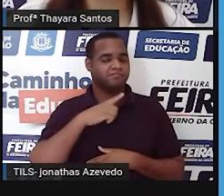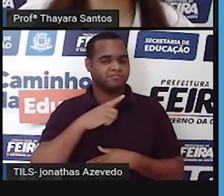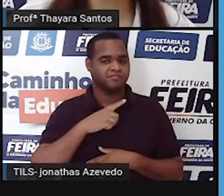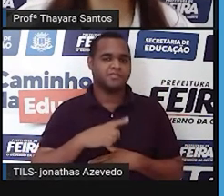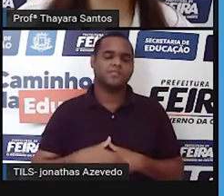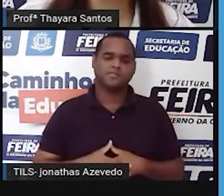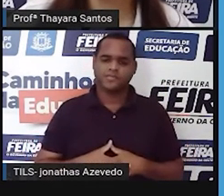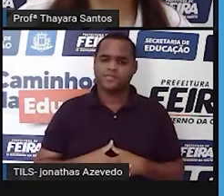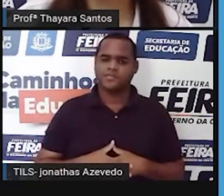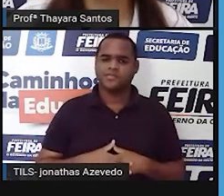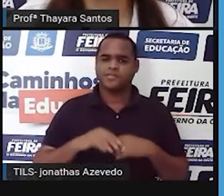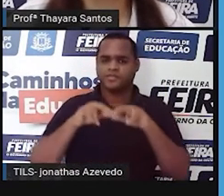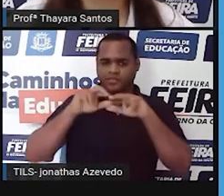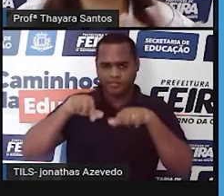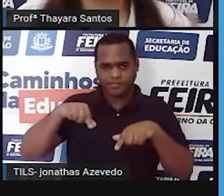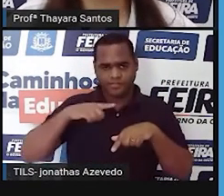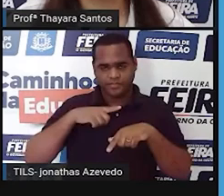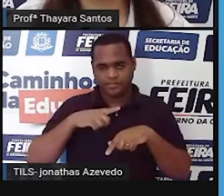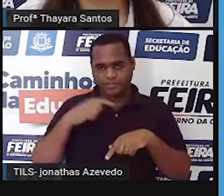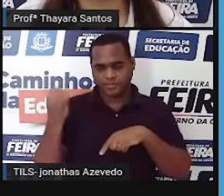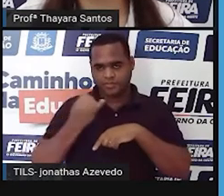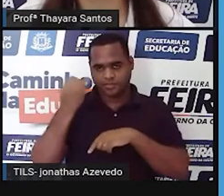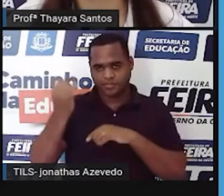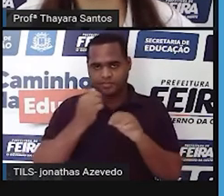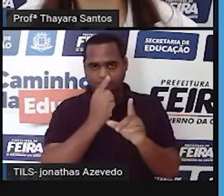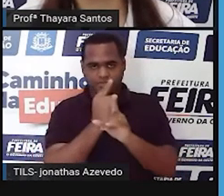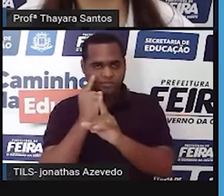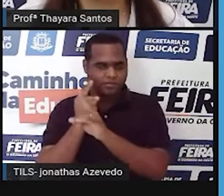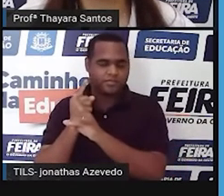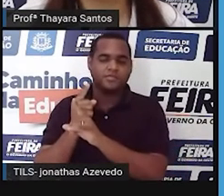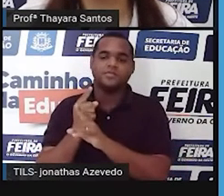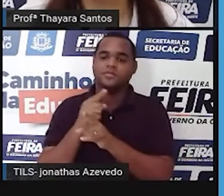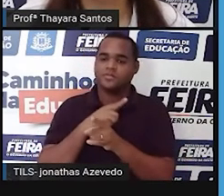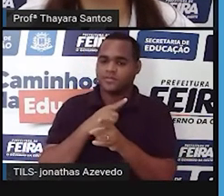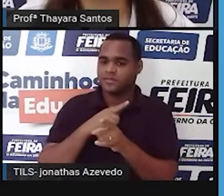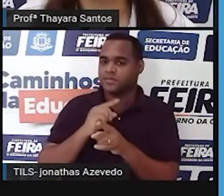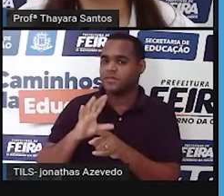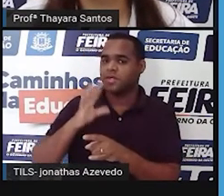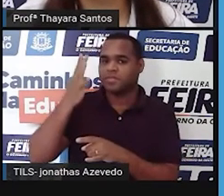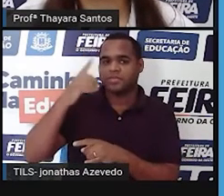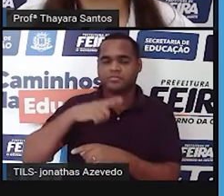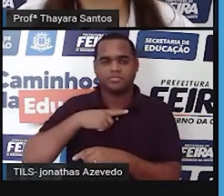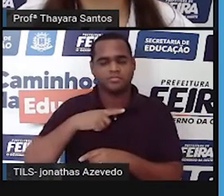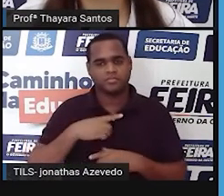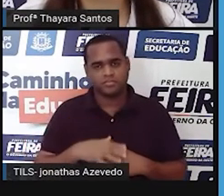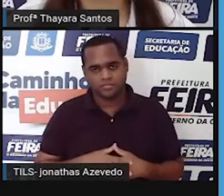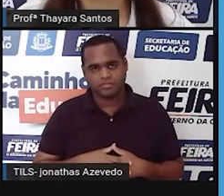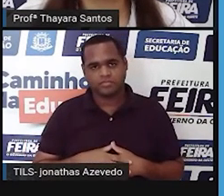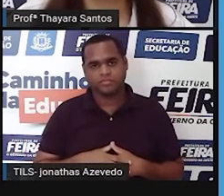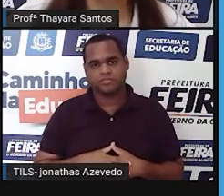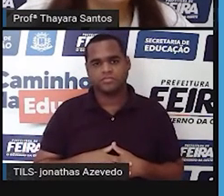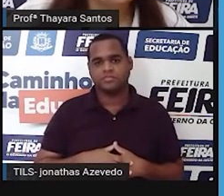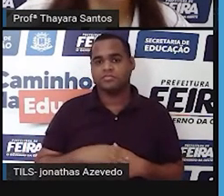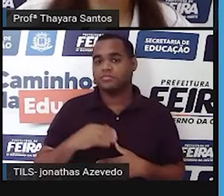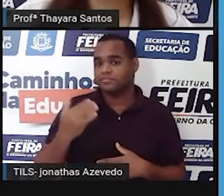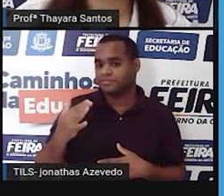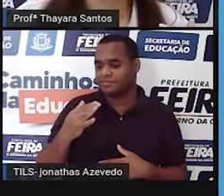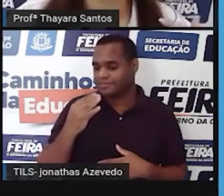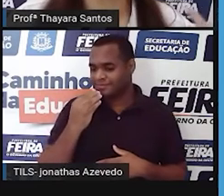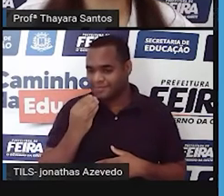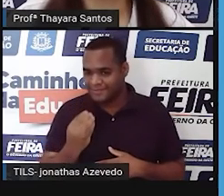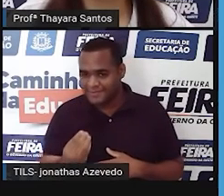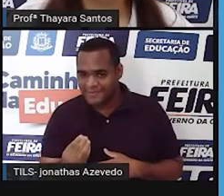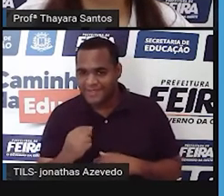existem muitas espécies que são encontradas lá e estão ameaçadas de extinção, como é o caso do Tamanduá-Bandeira,